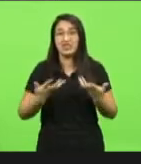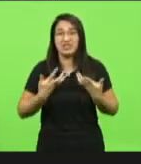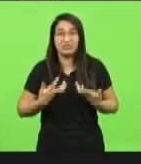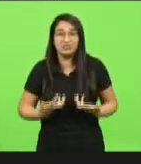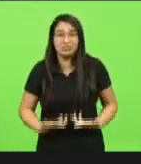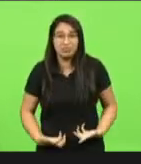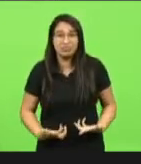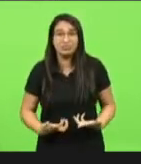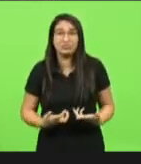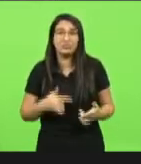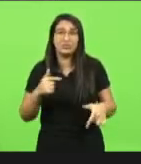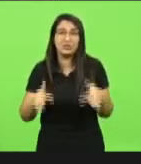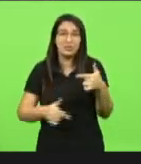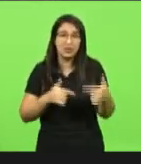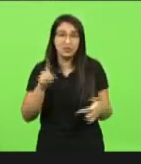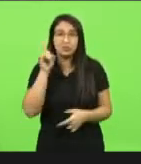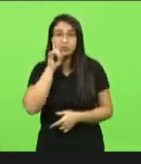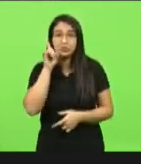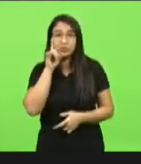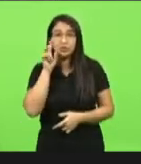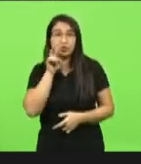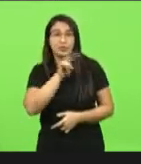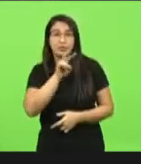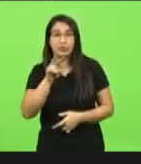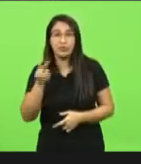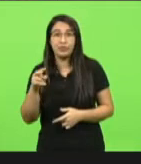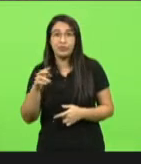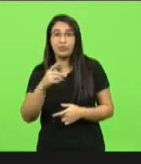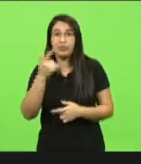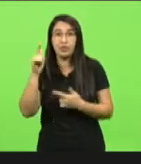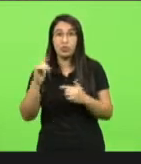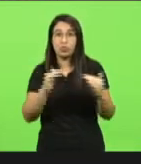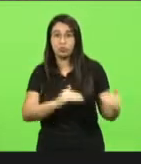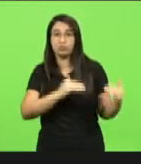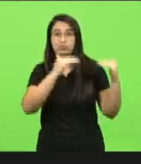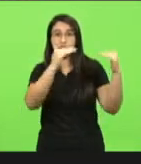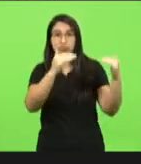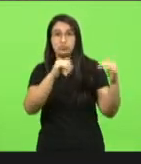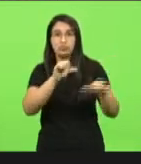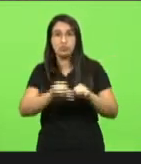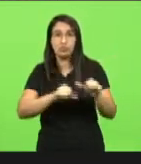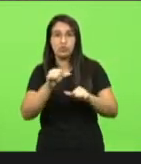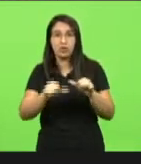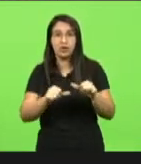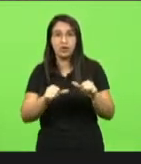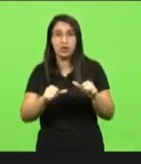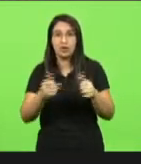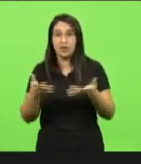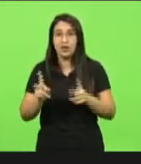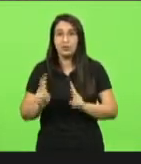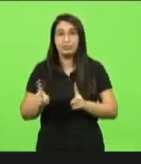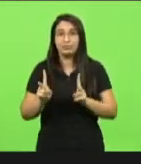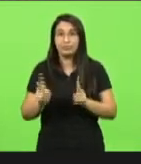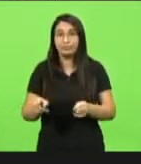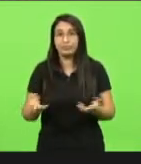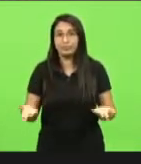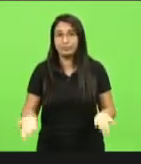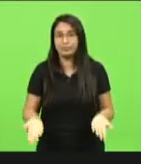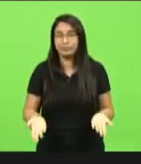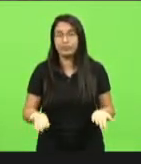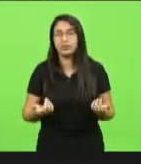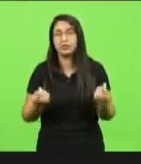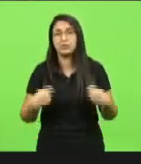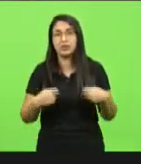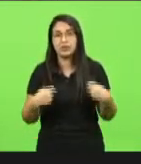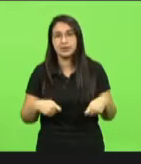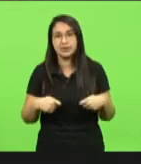trabalhando, vendo os outros crescerem e ele não sair do lugar. Então, eu acho que tem que dar uma olhada com muito carinho, né? Nesta